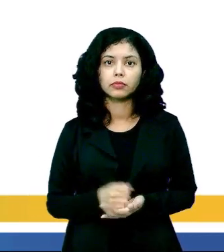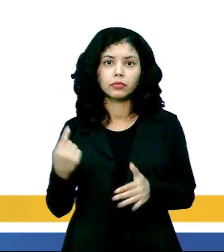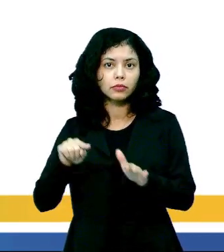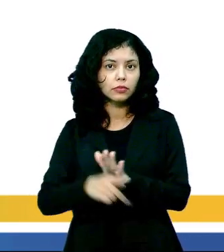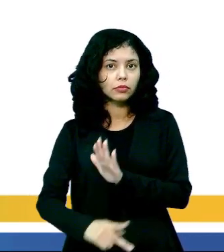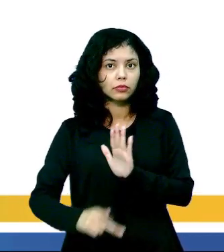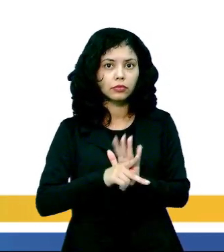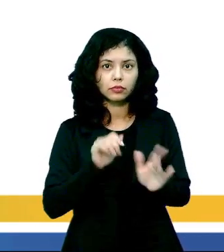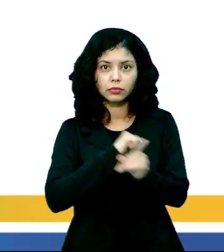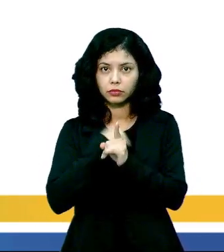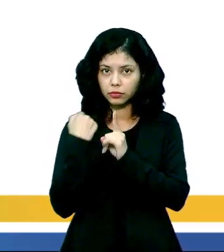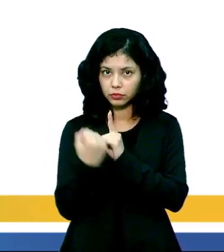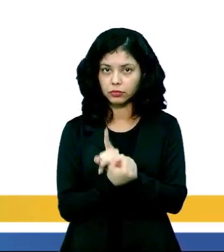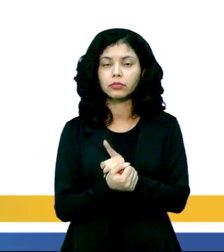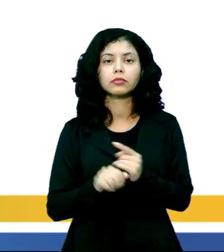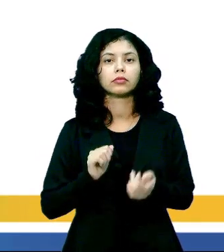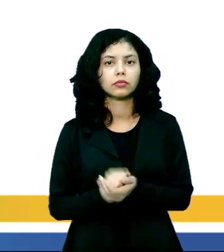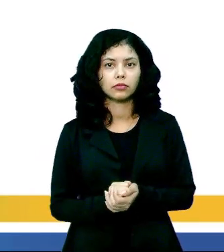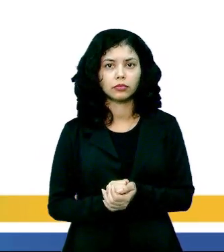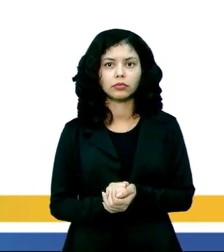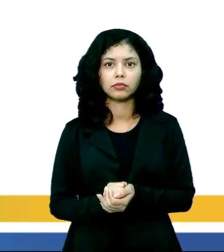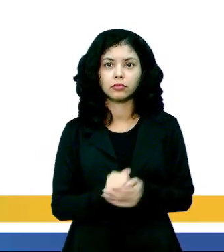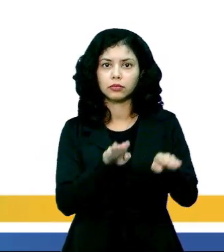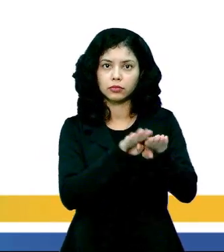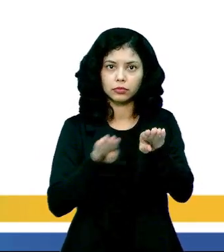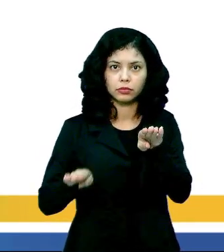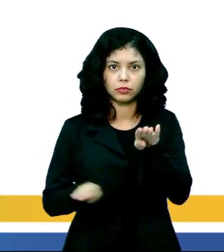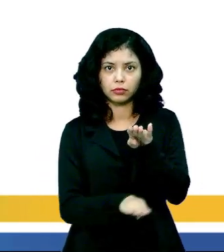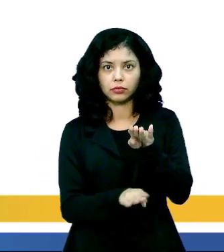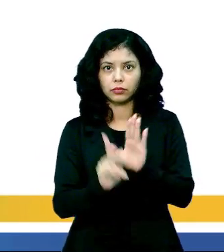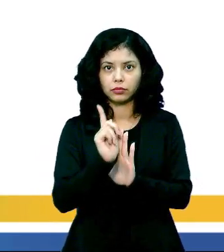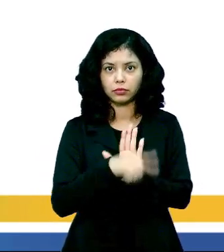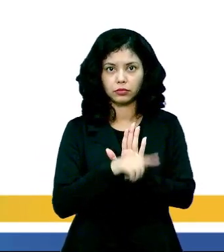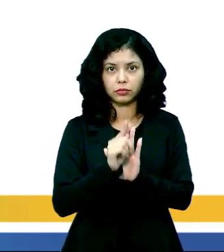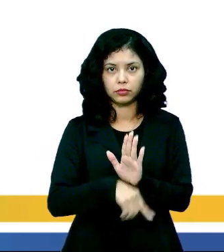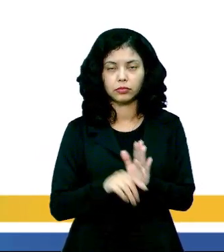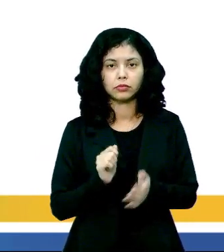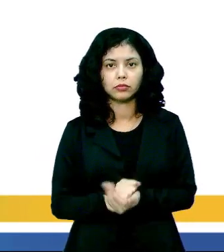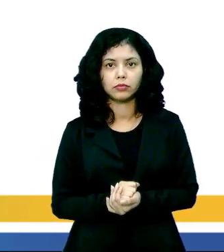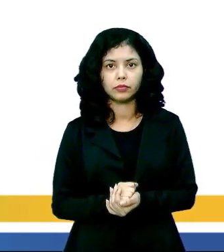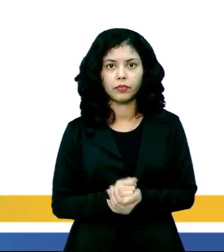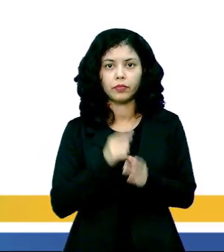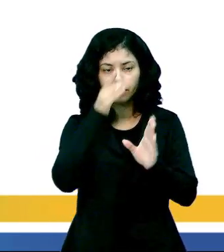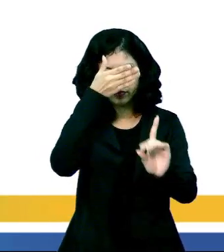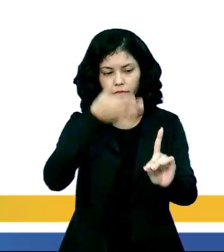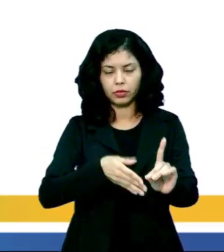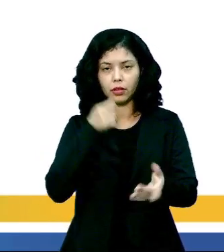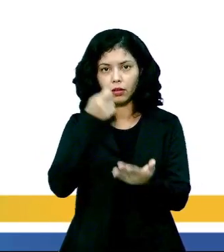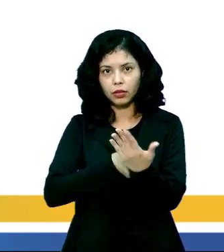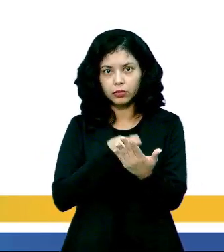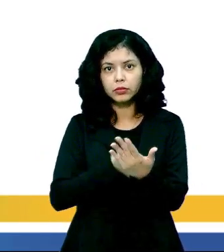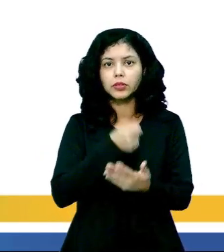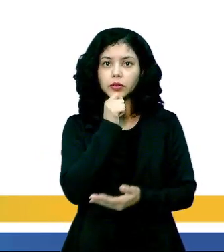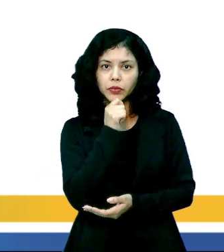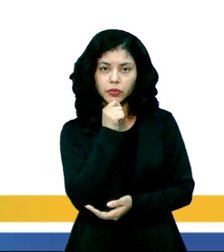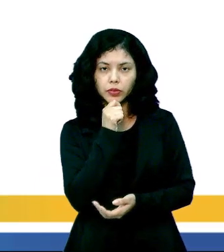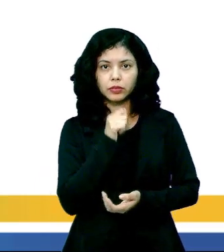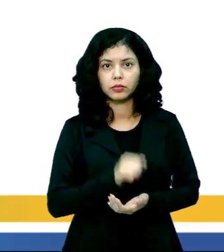dentro de uma sociedade em que prevalece a desigualdade de gênero, ele reforça